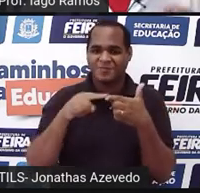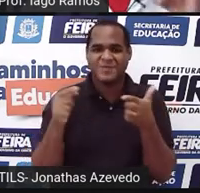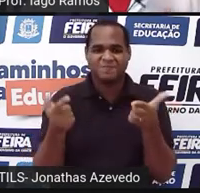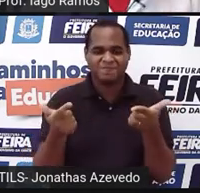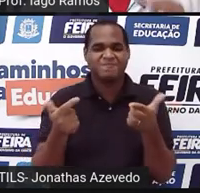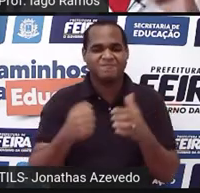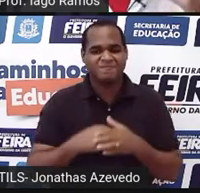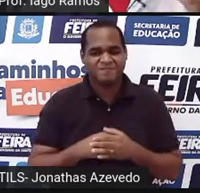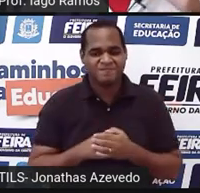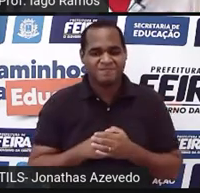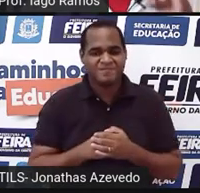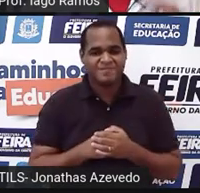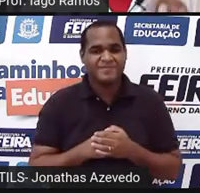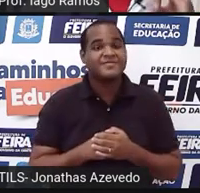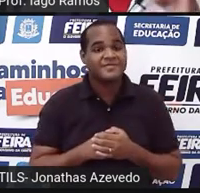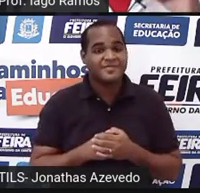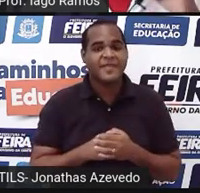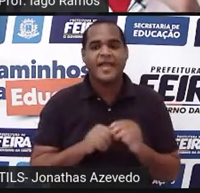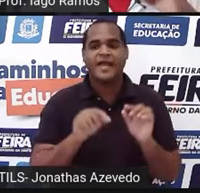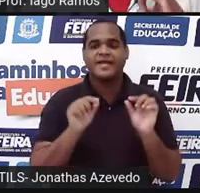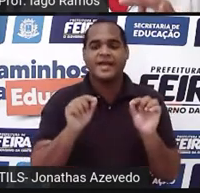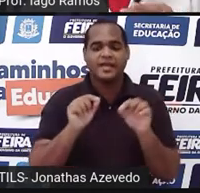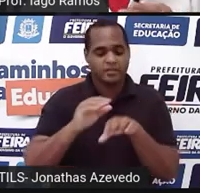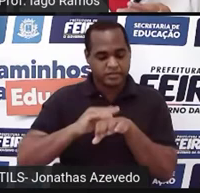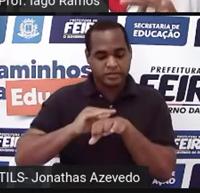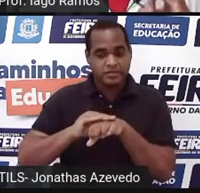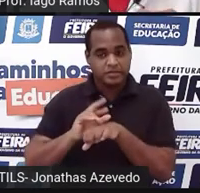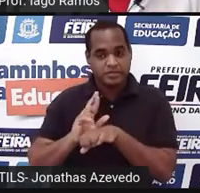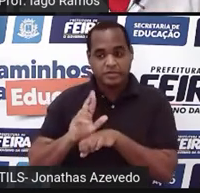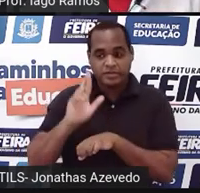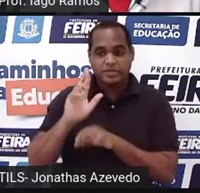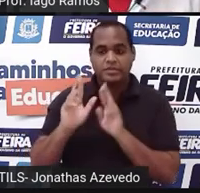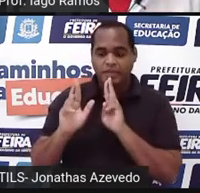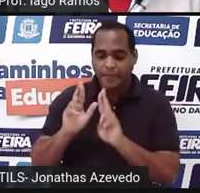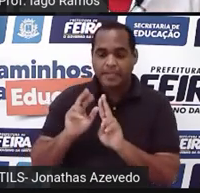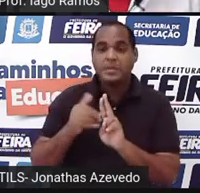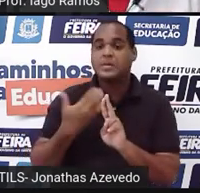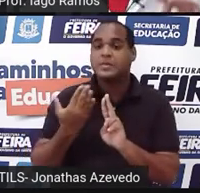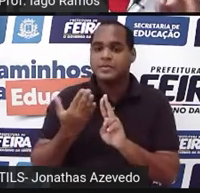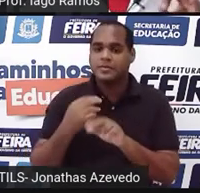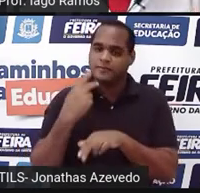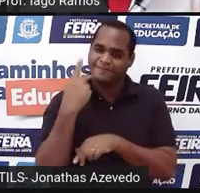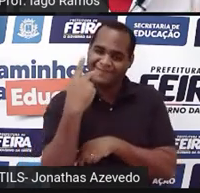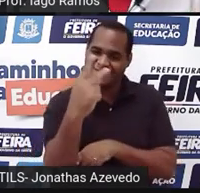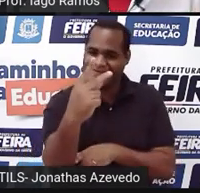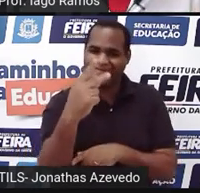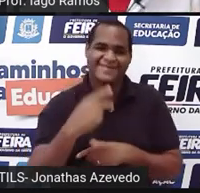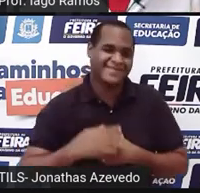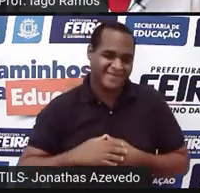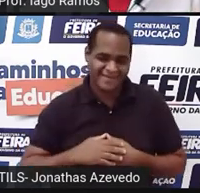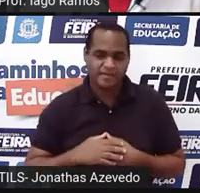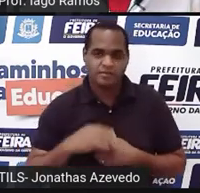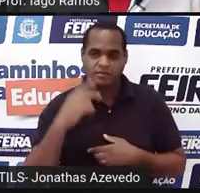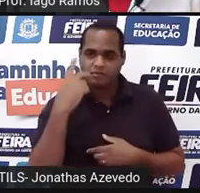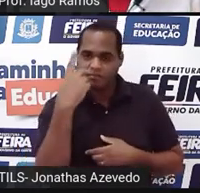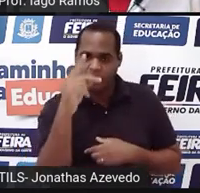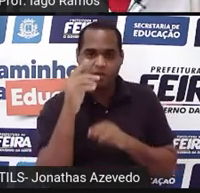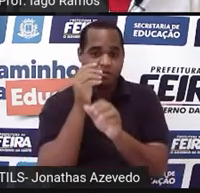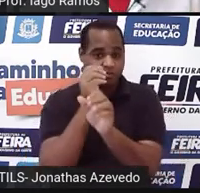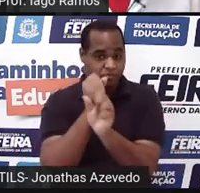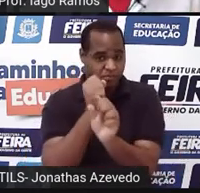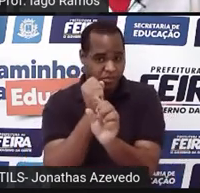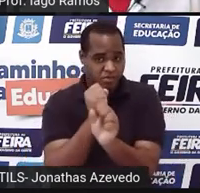Só que quem vai responder esse probleminha é você, tá bom? E eu quero que você